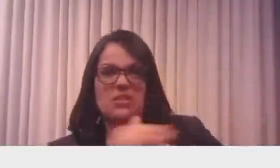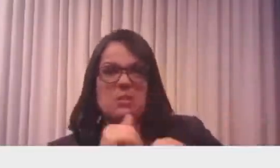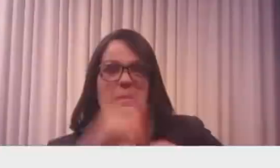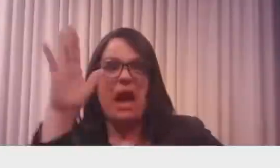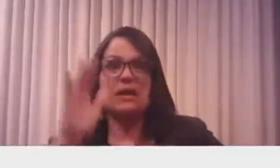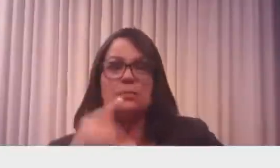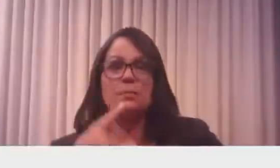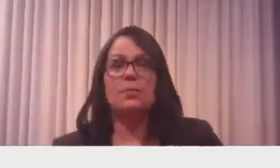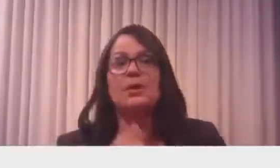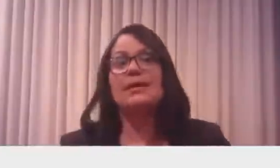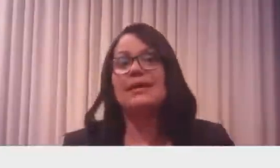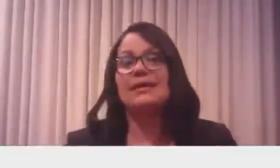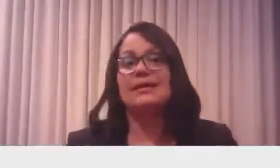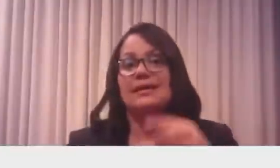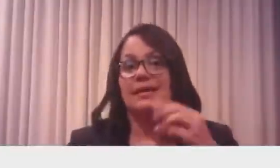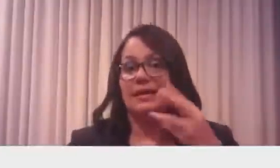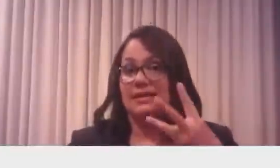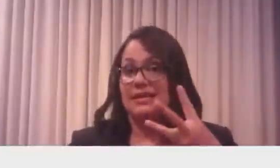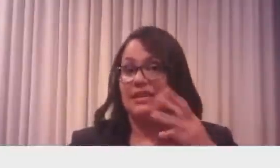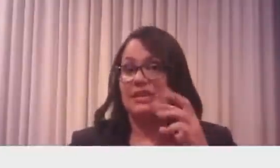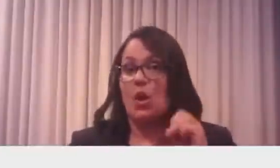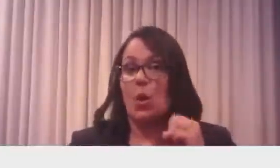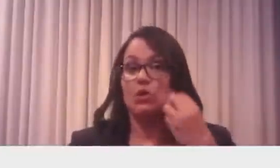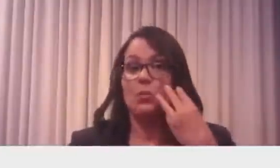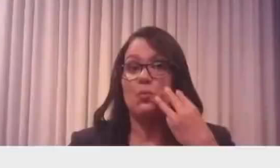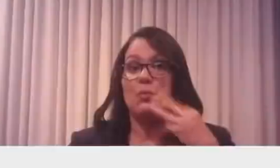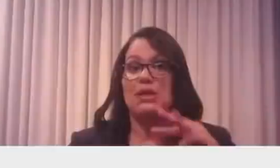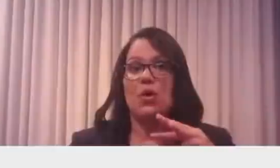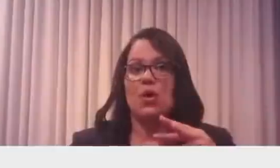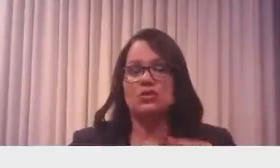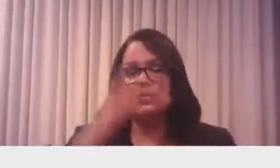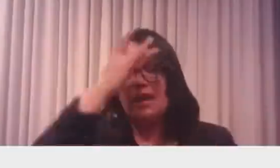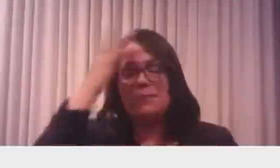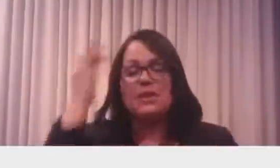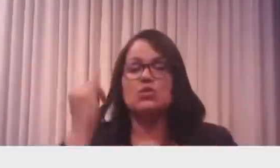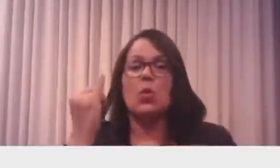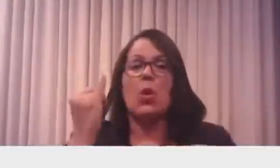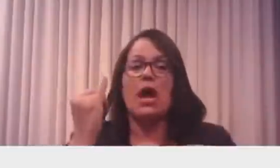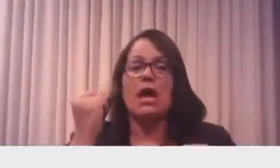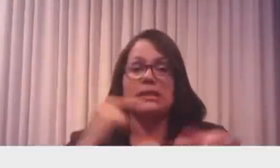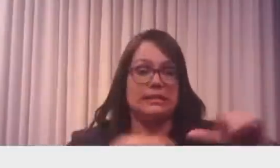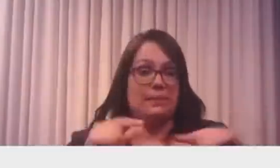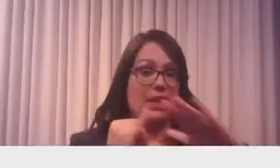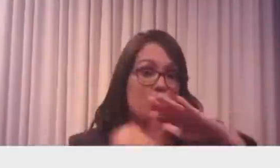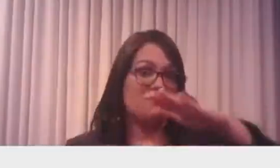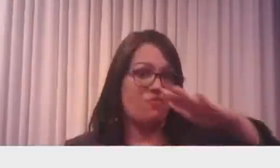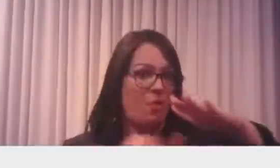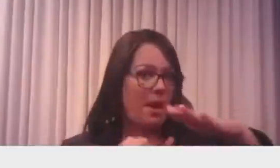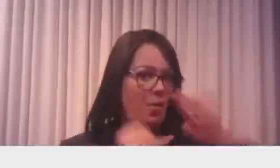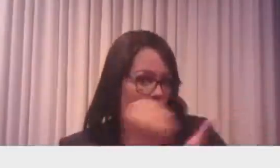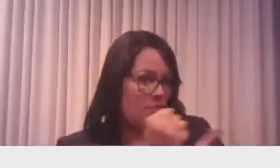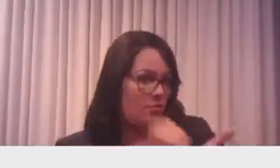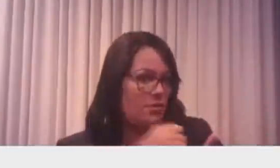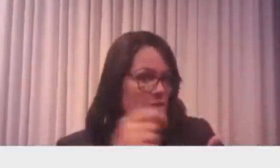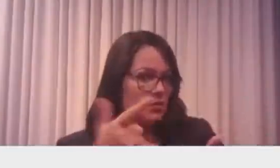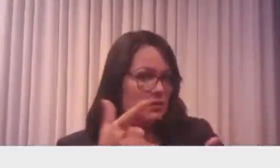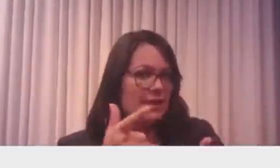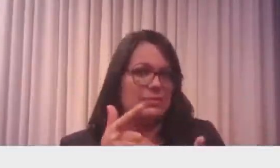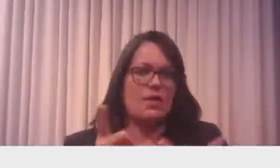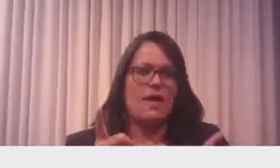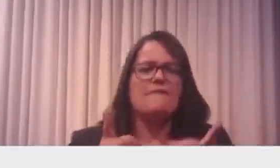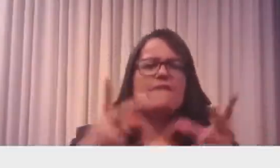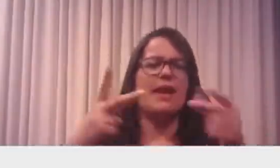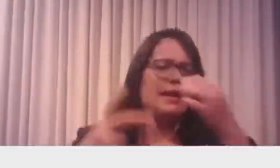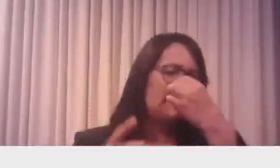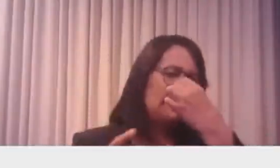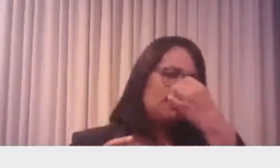informais, que o pessoal chama de invisível, o pessoal sem carteira assinada, que viviam fazendo o seu